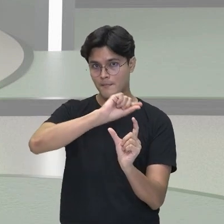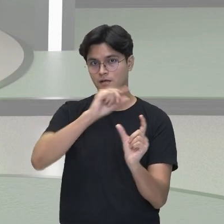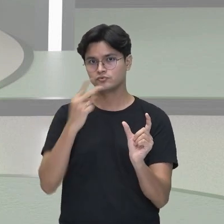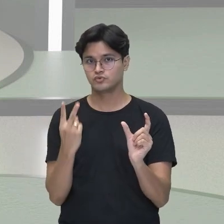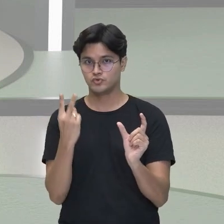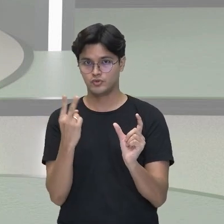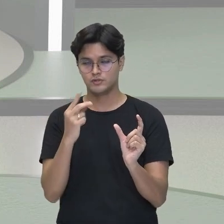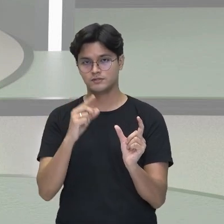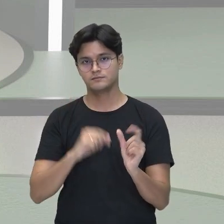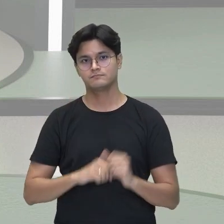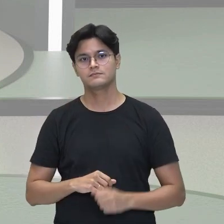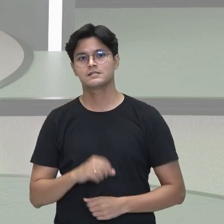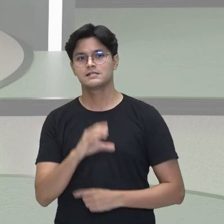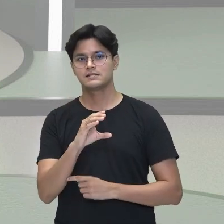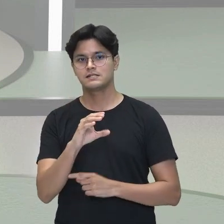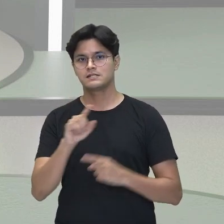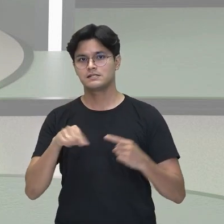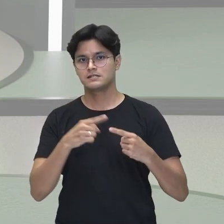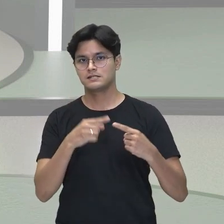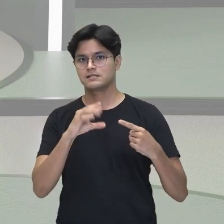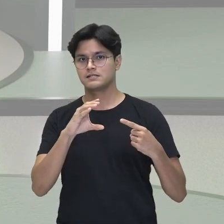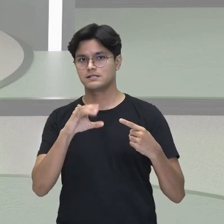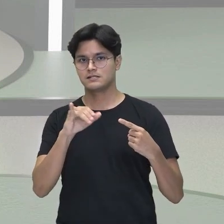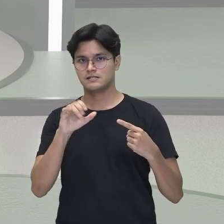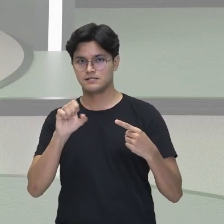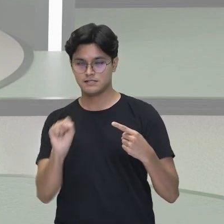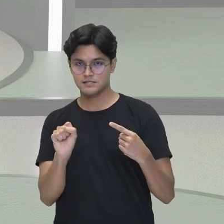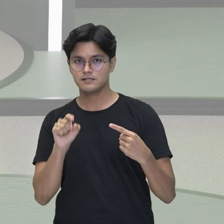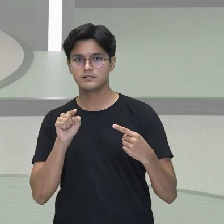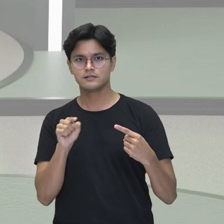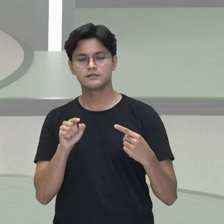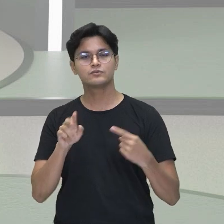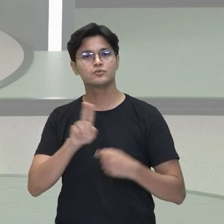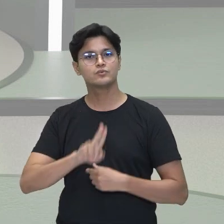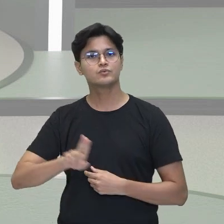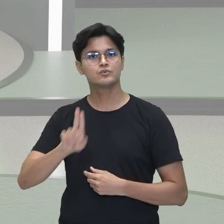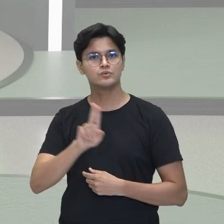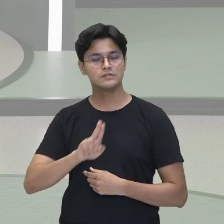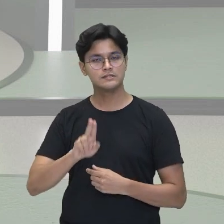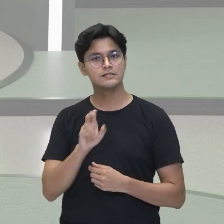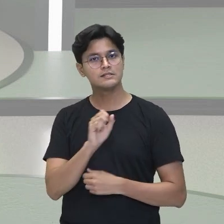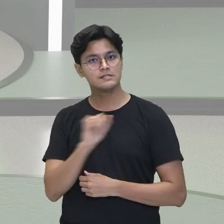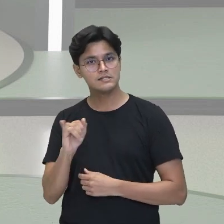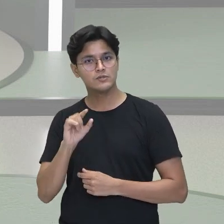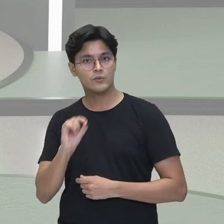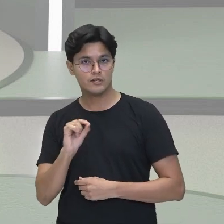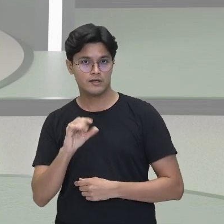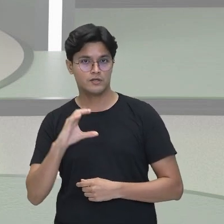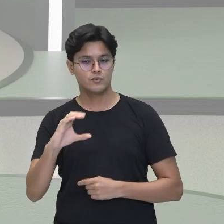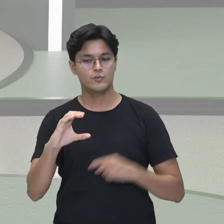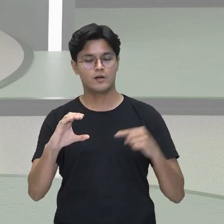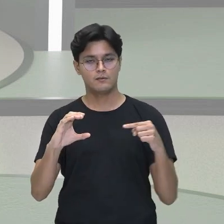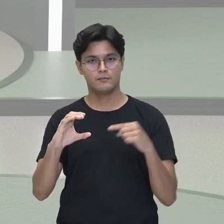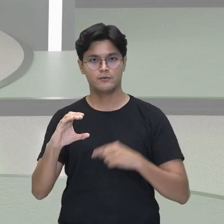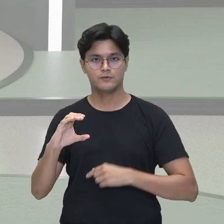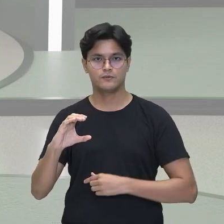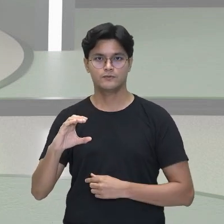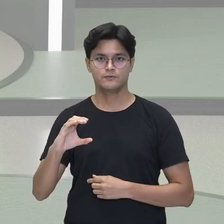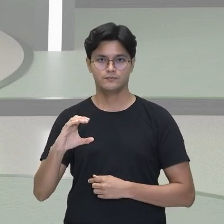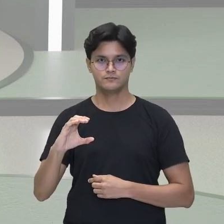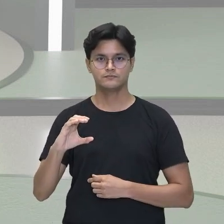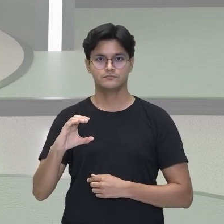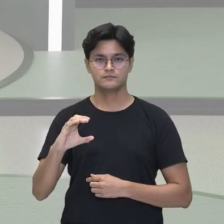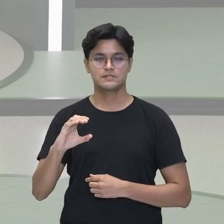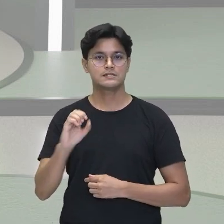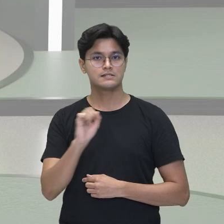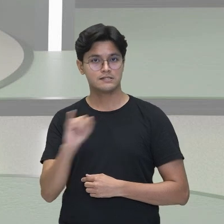eu utilizo quando no carbono, né, os